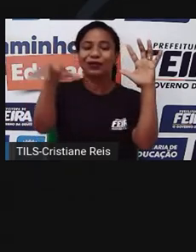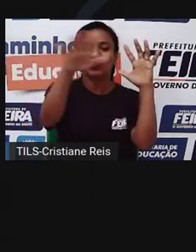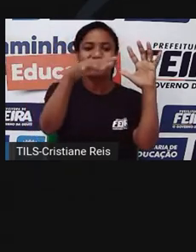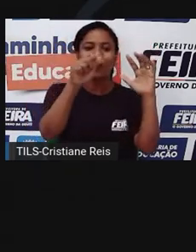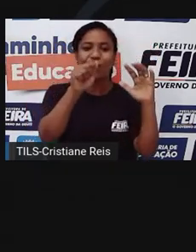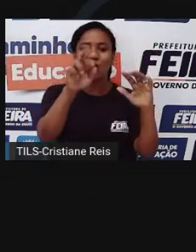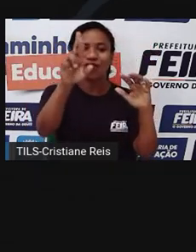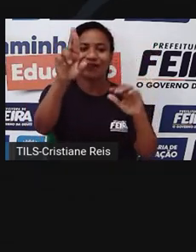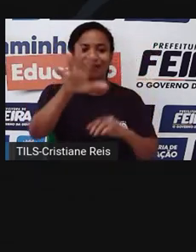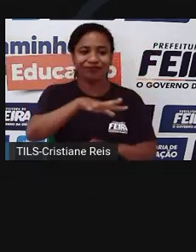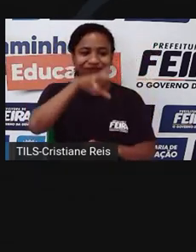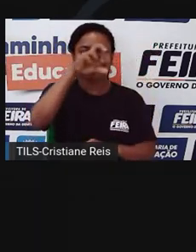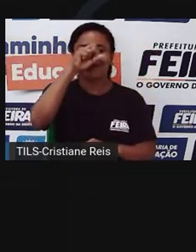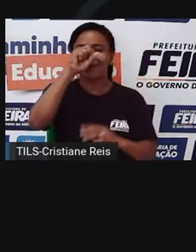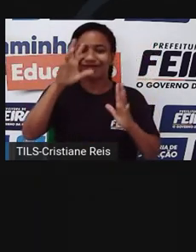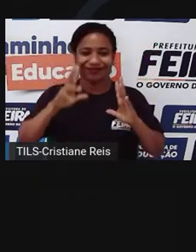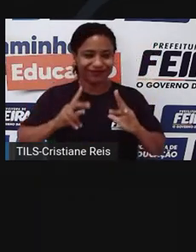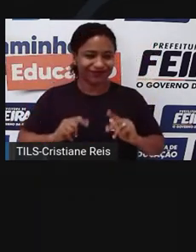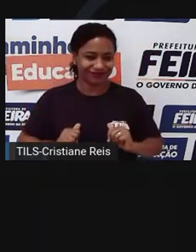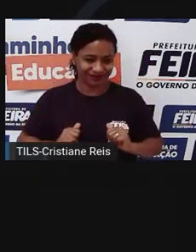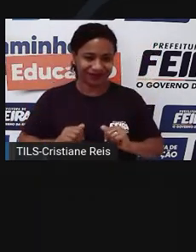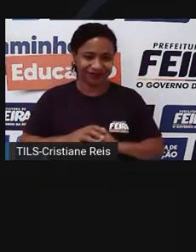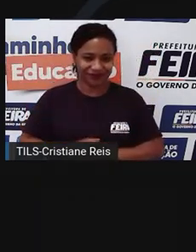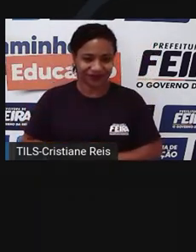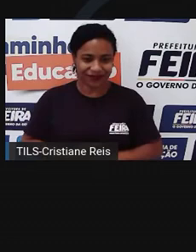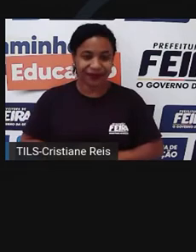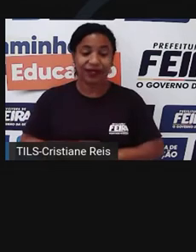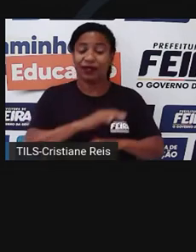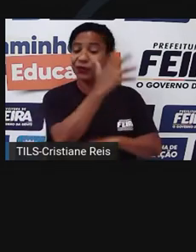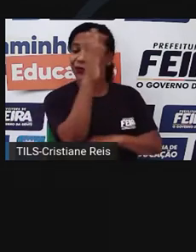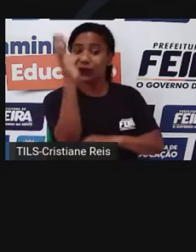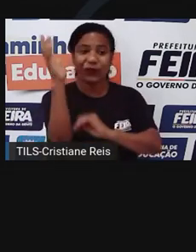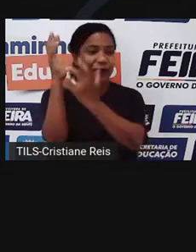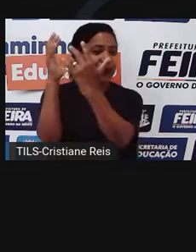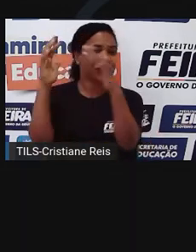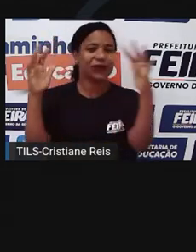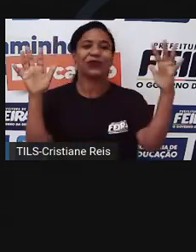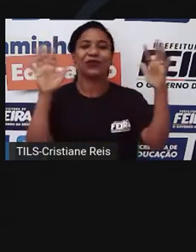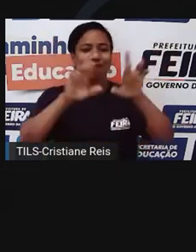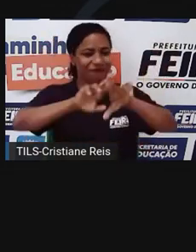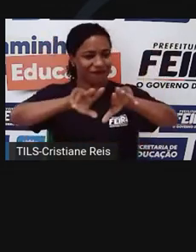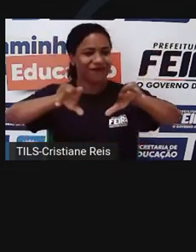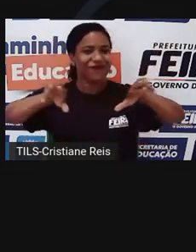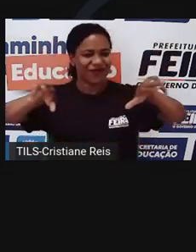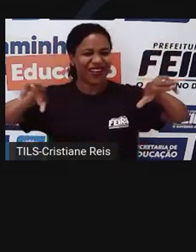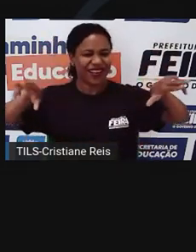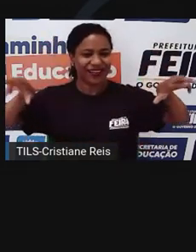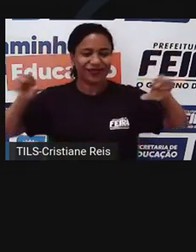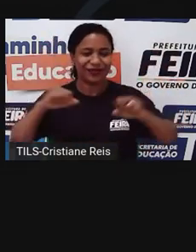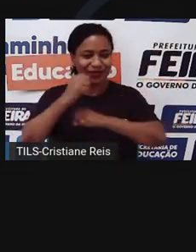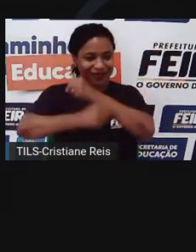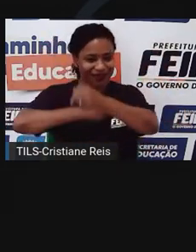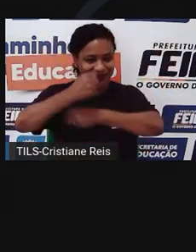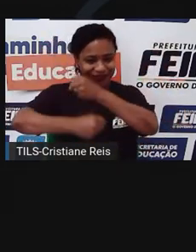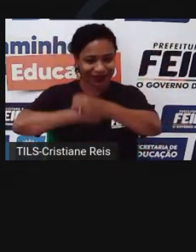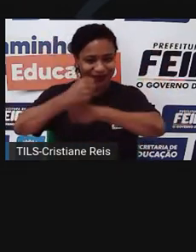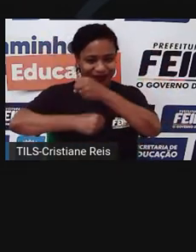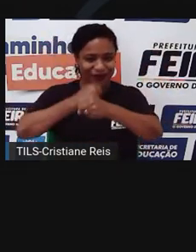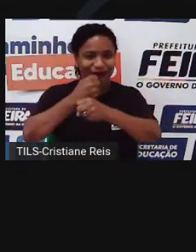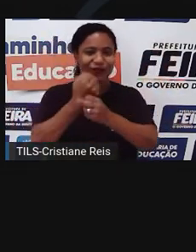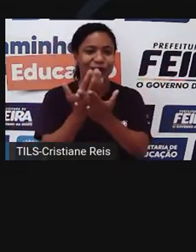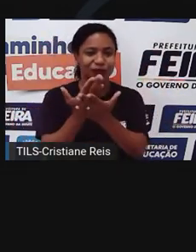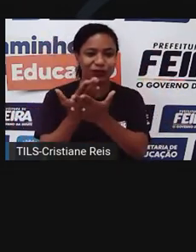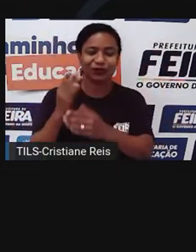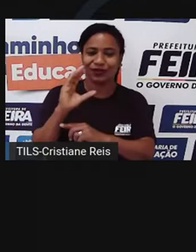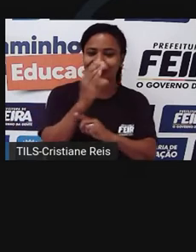A preservação inclui todas as espécies nativas deste biome, onde, com o passar dos anos, os estudos científicos têm